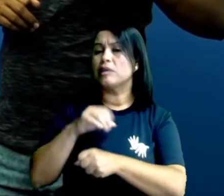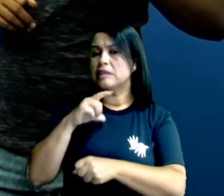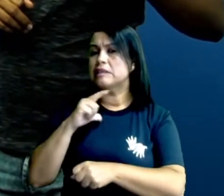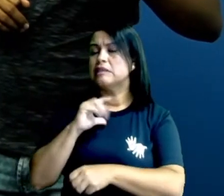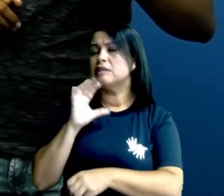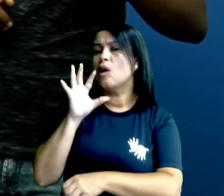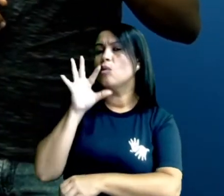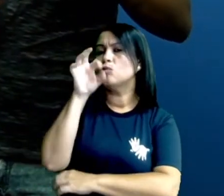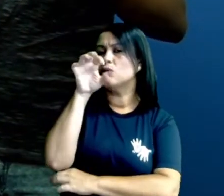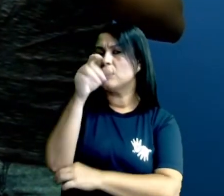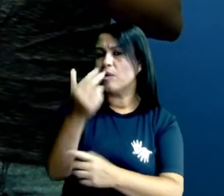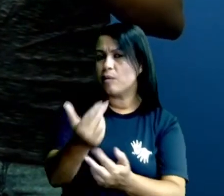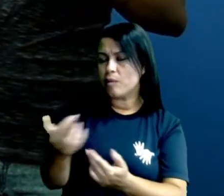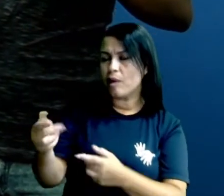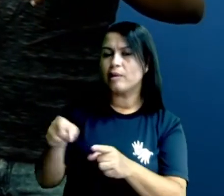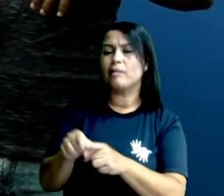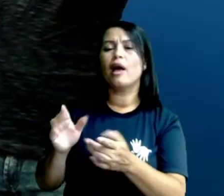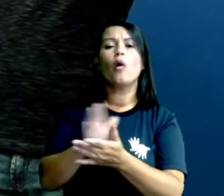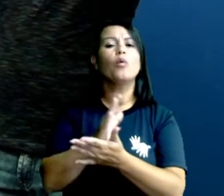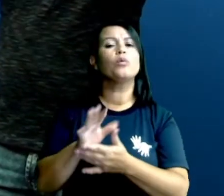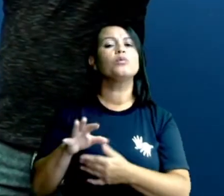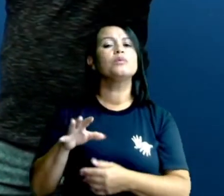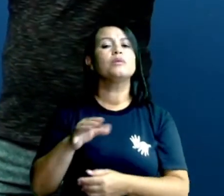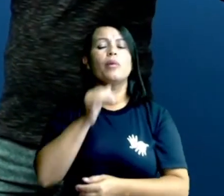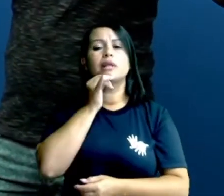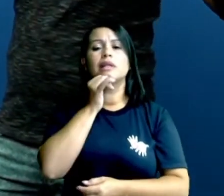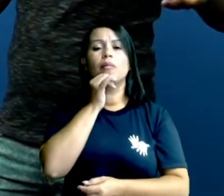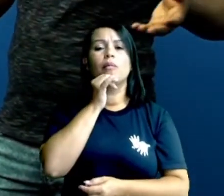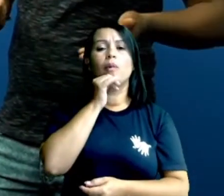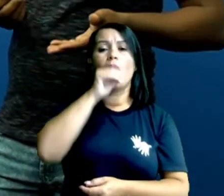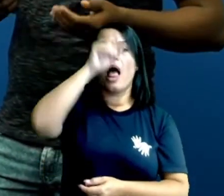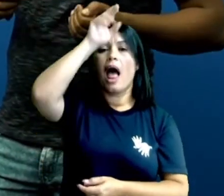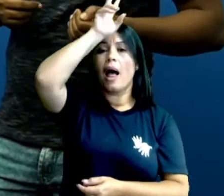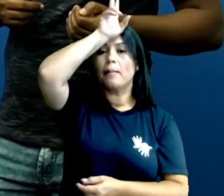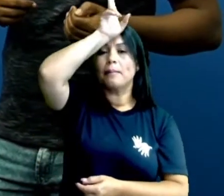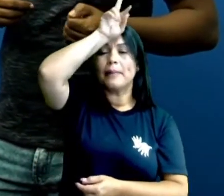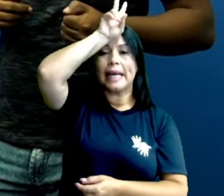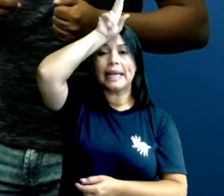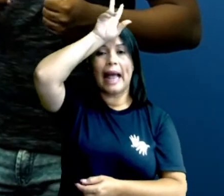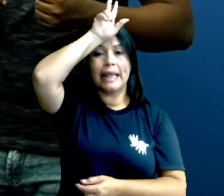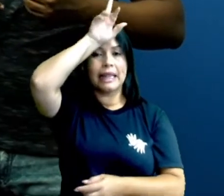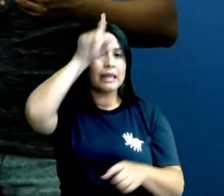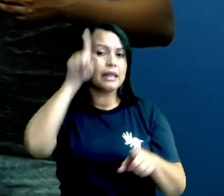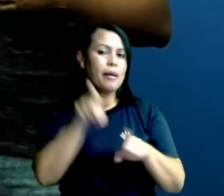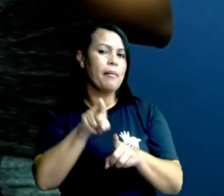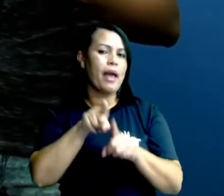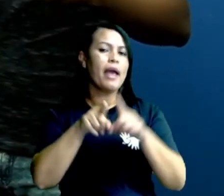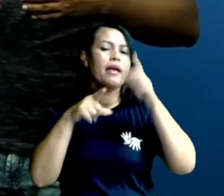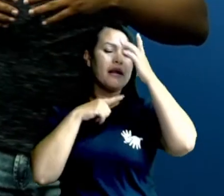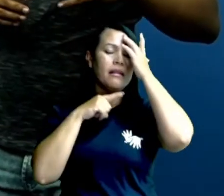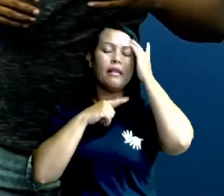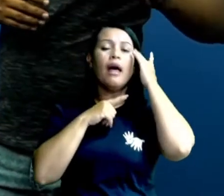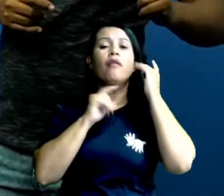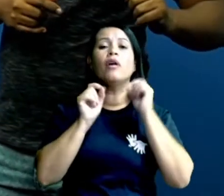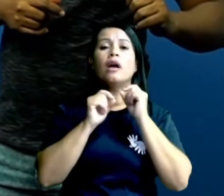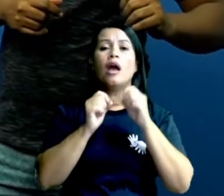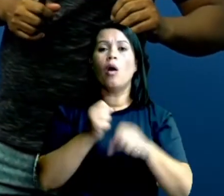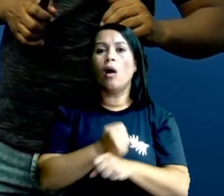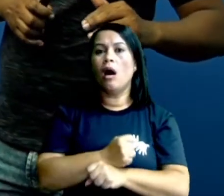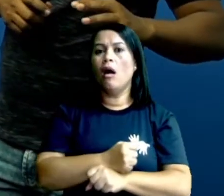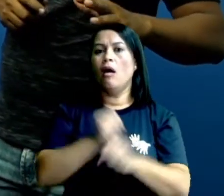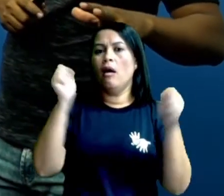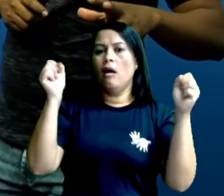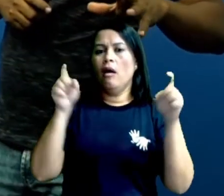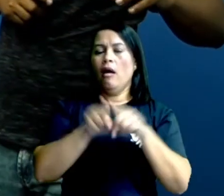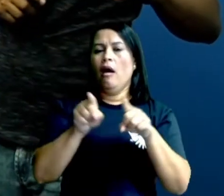como as baratas, podem sobreviver, inclusive, até uma explosão nuclear, tão adaptadas que elas são ao meio